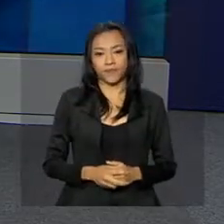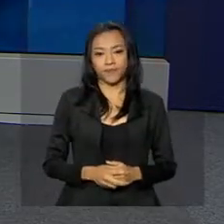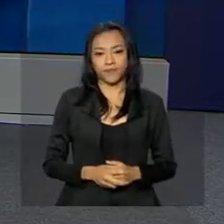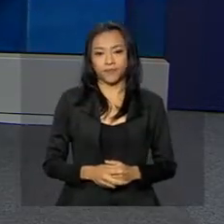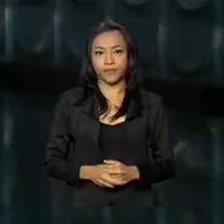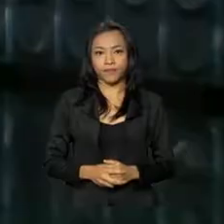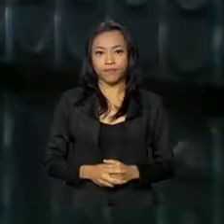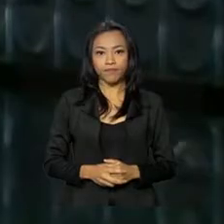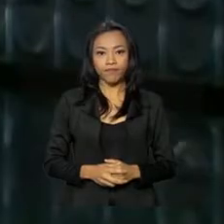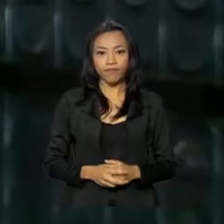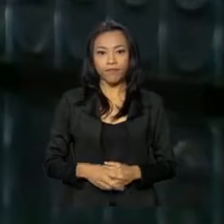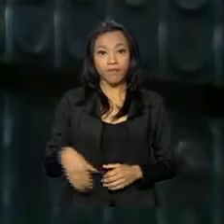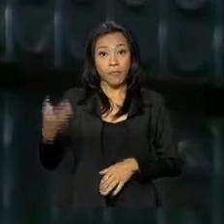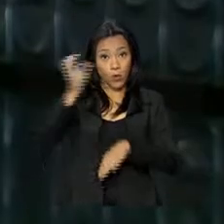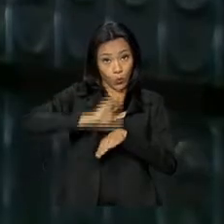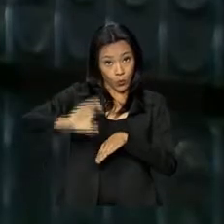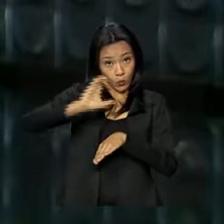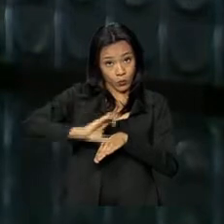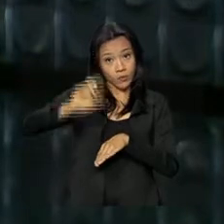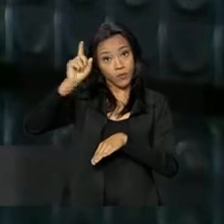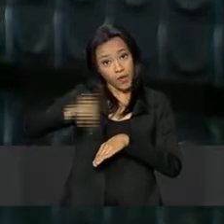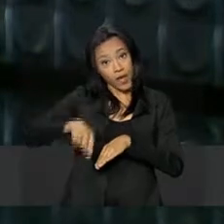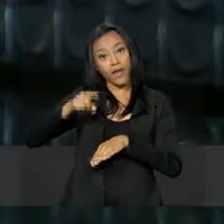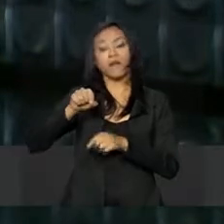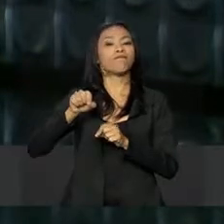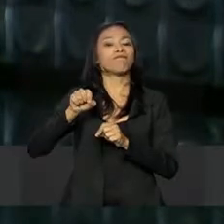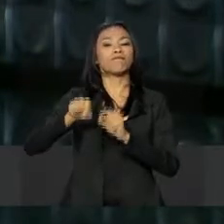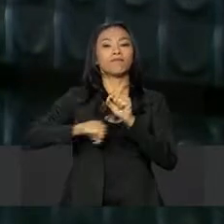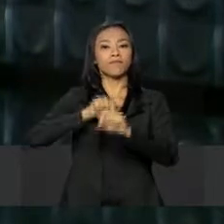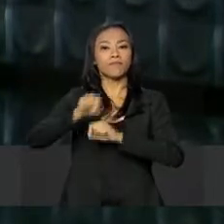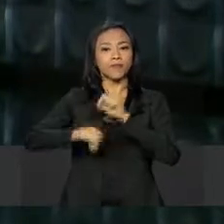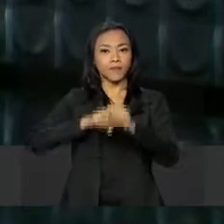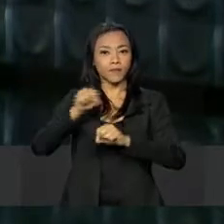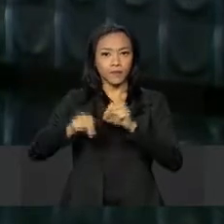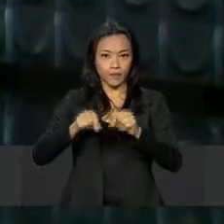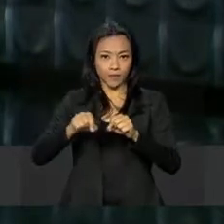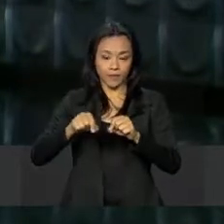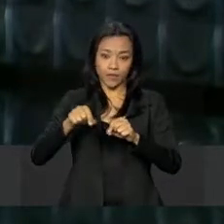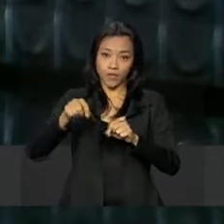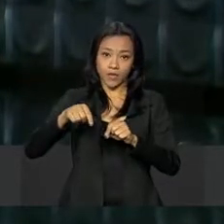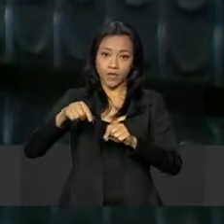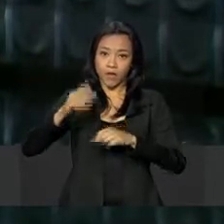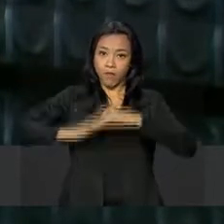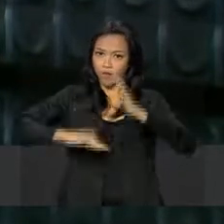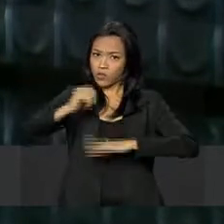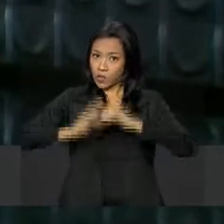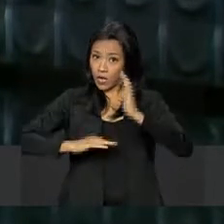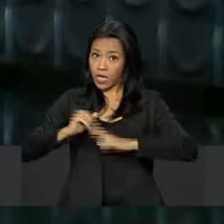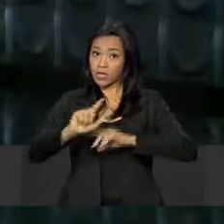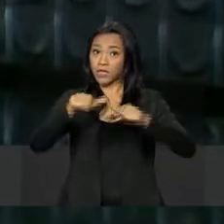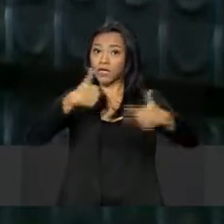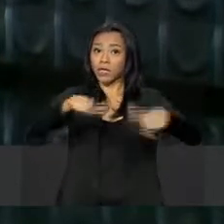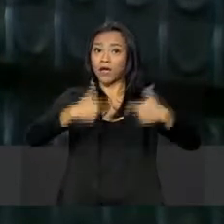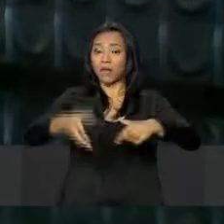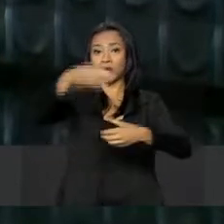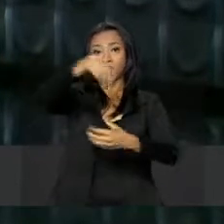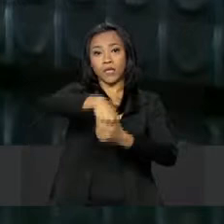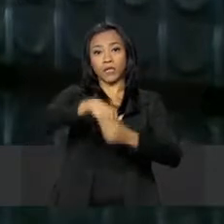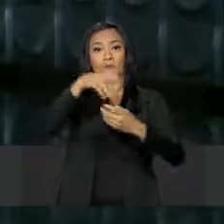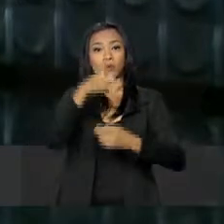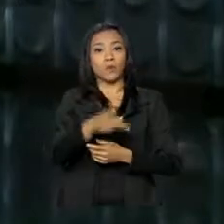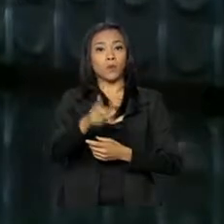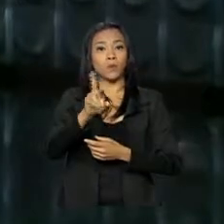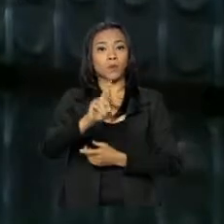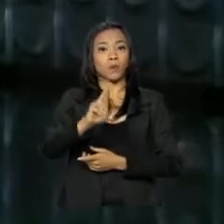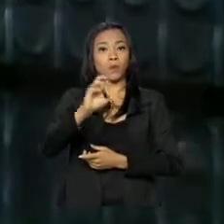O curso é direcionado a agentes de proteção do... agentes de órgãos de defesa e proteção do consumidor que vão atuar